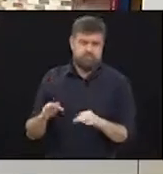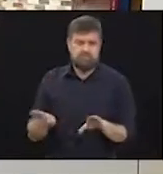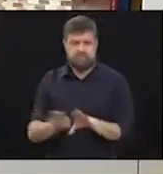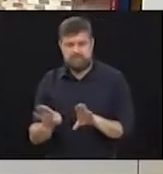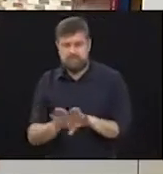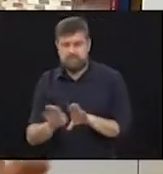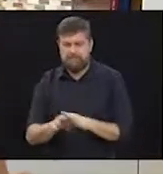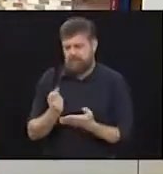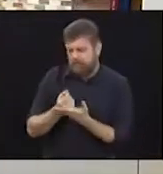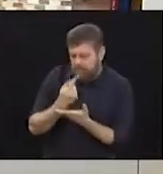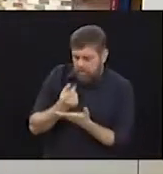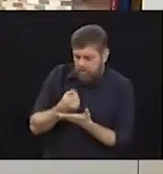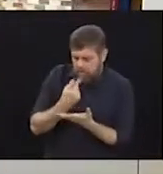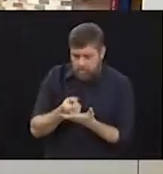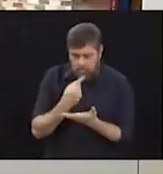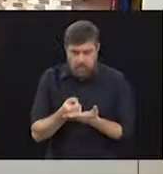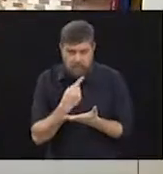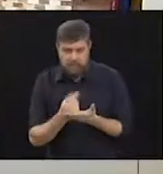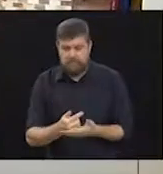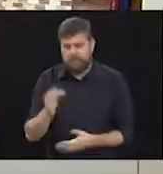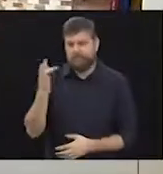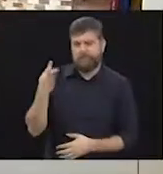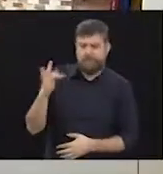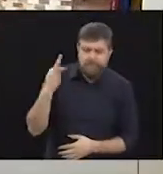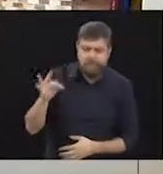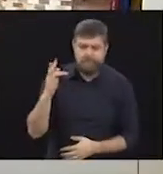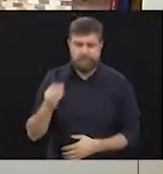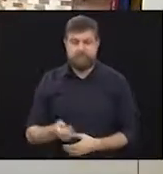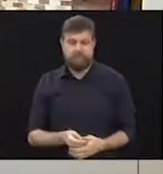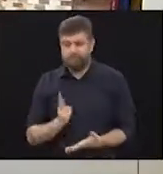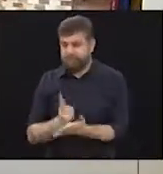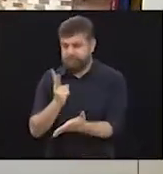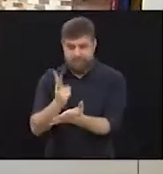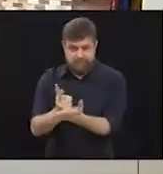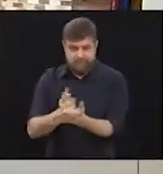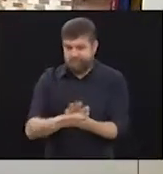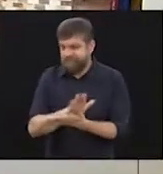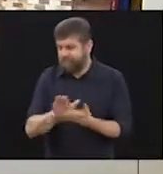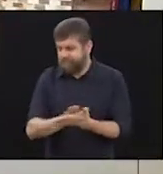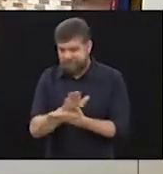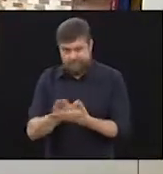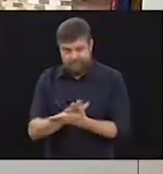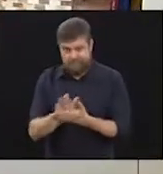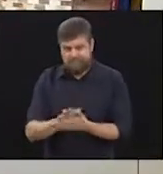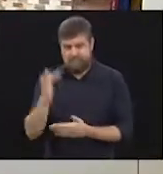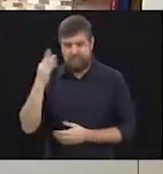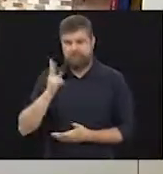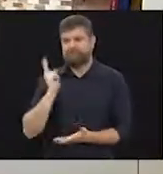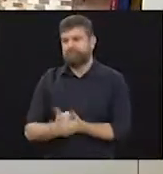Tomava aqueles remédios que a gente toma para a dor, anti-inflamatório, mas era uma coisa que não passava.